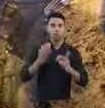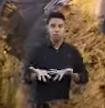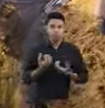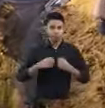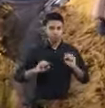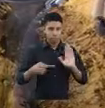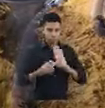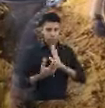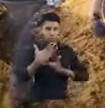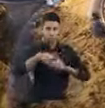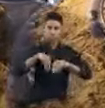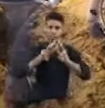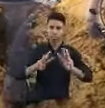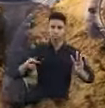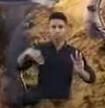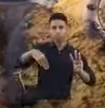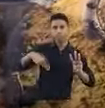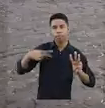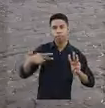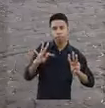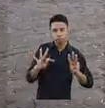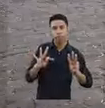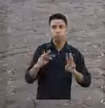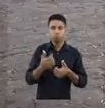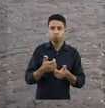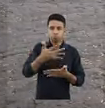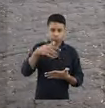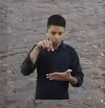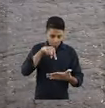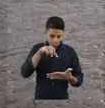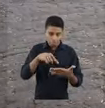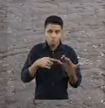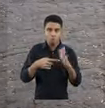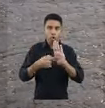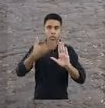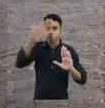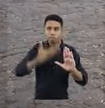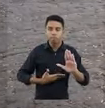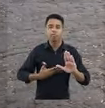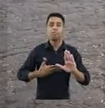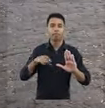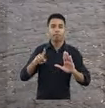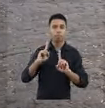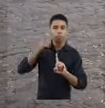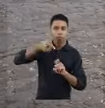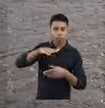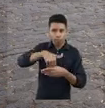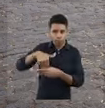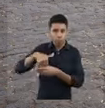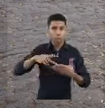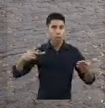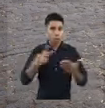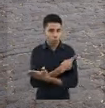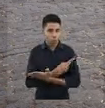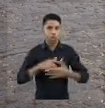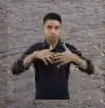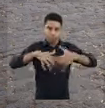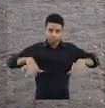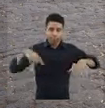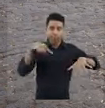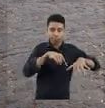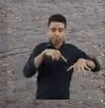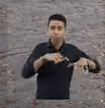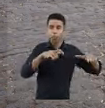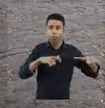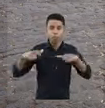denúncia formulada no site do Ministério Público do Trabalho, relatando a prática de um ato de assédio eleitoral ocorrido em dois